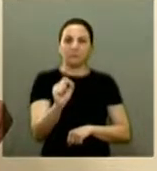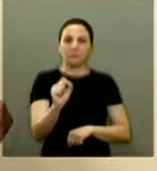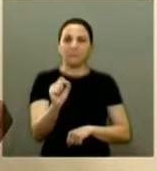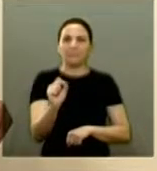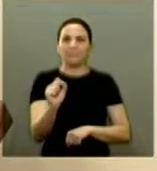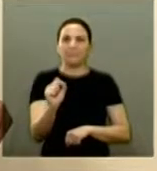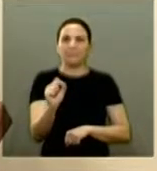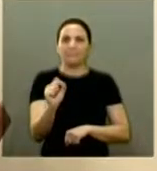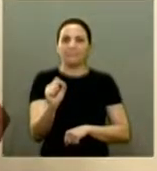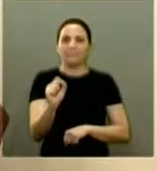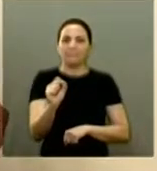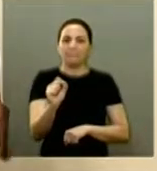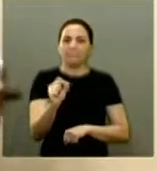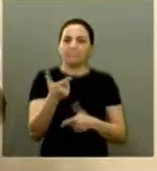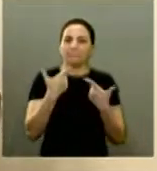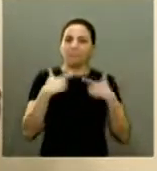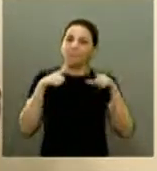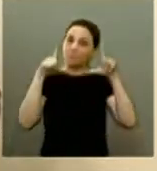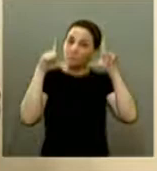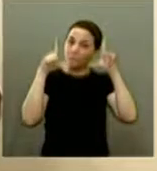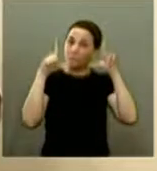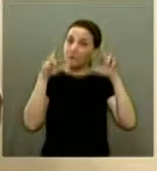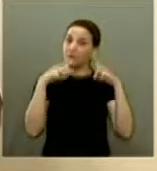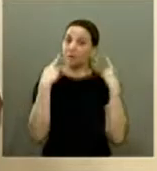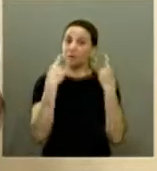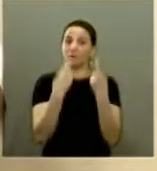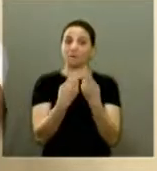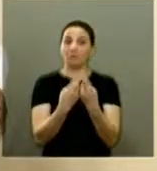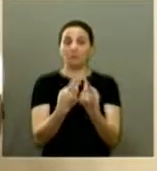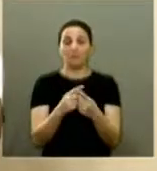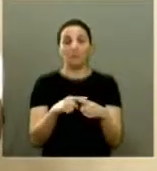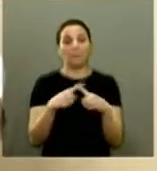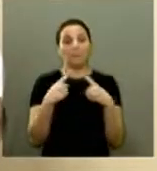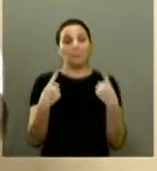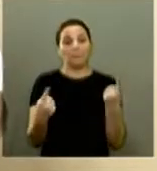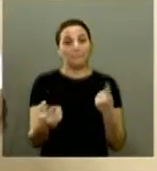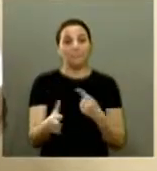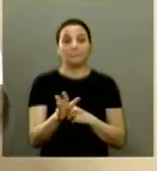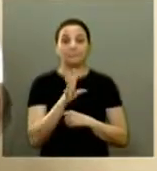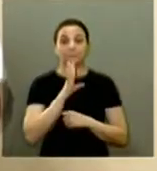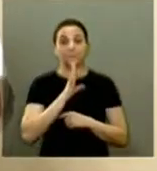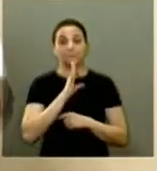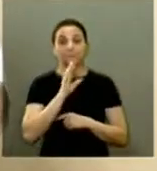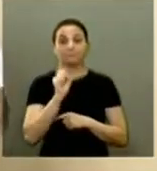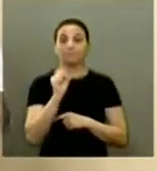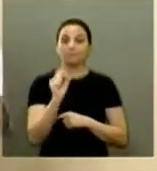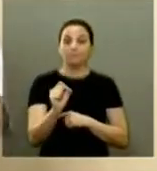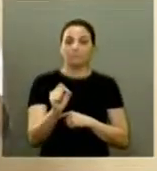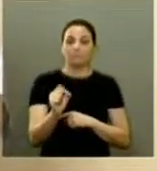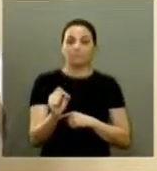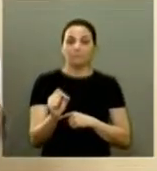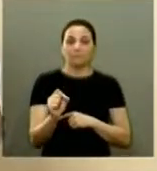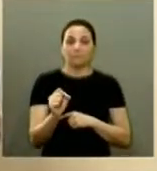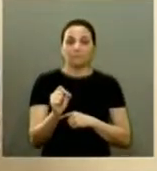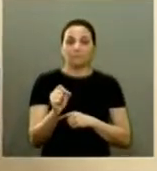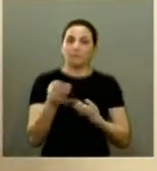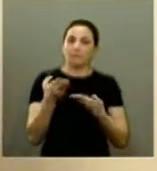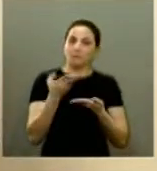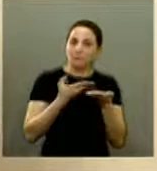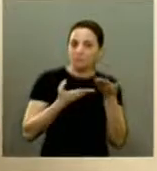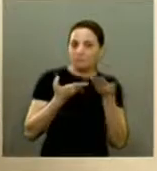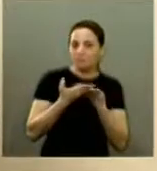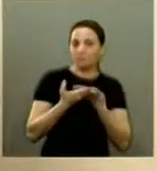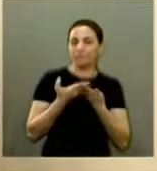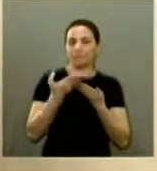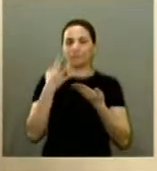dizem que não assistem as sessões mas talvez levam ao conhecimento do que se está se